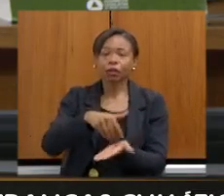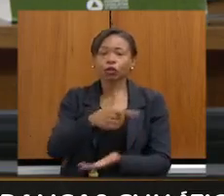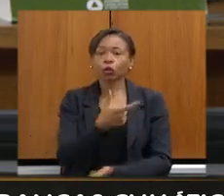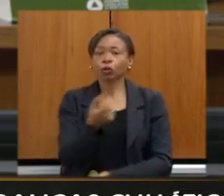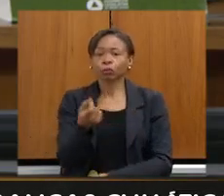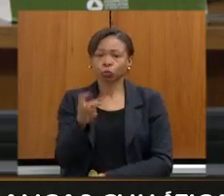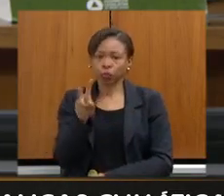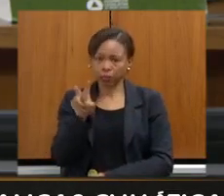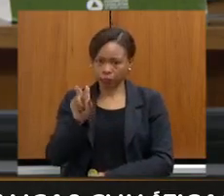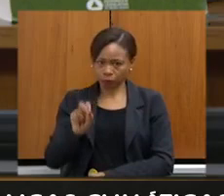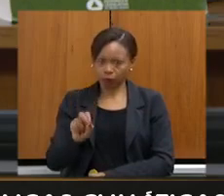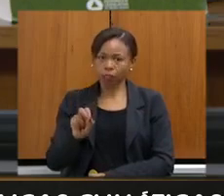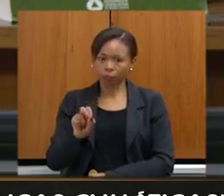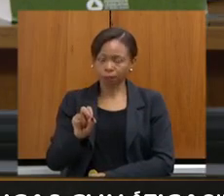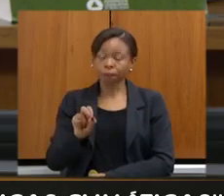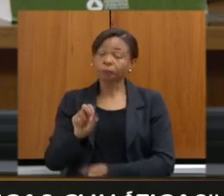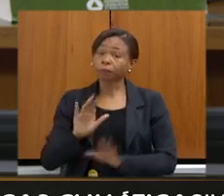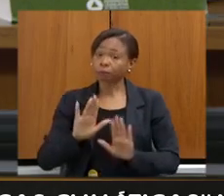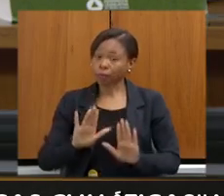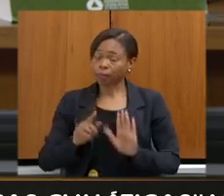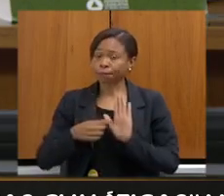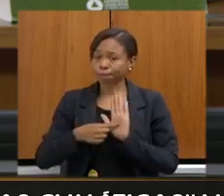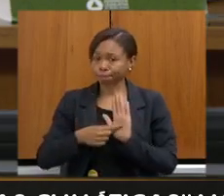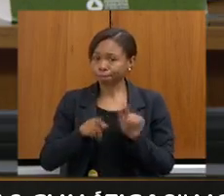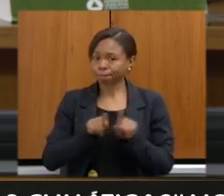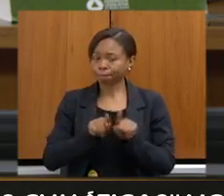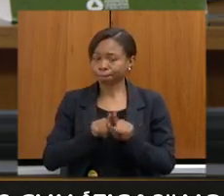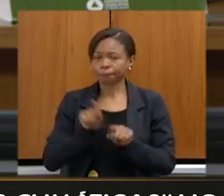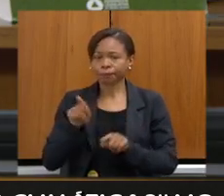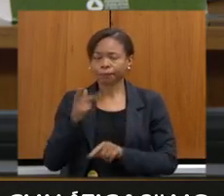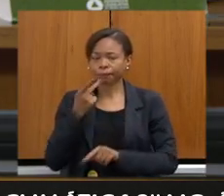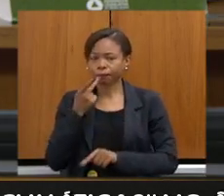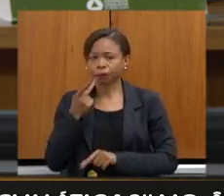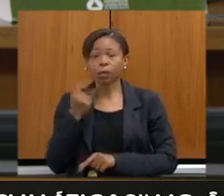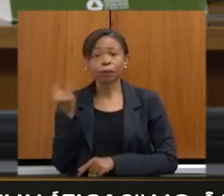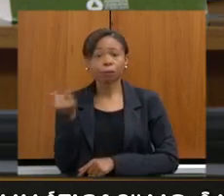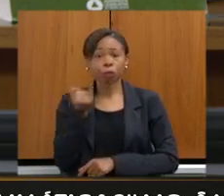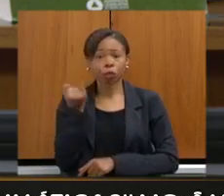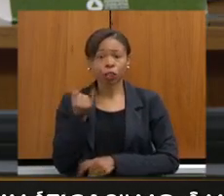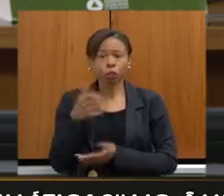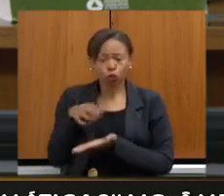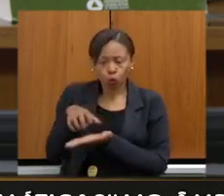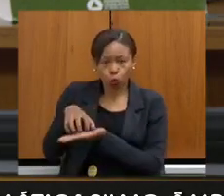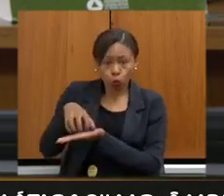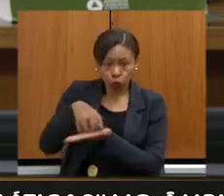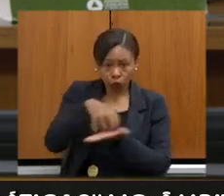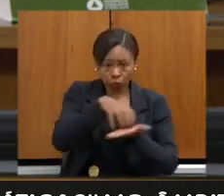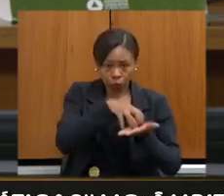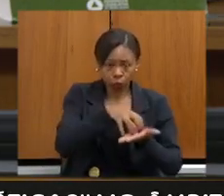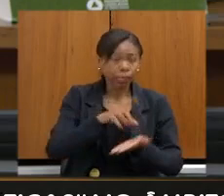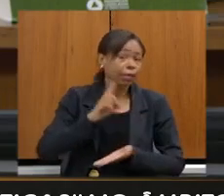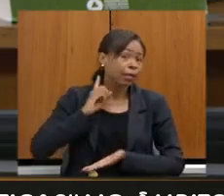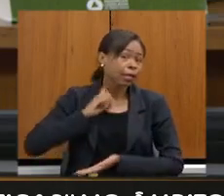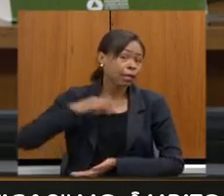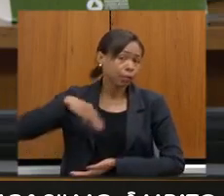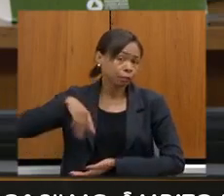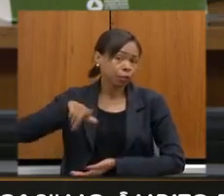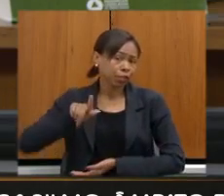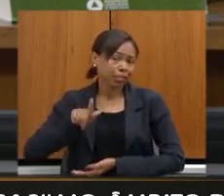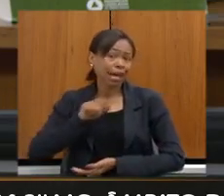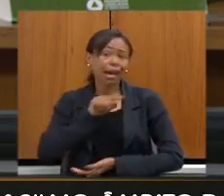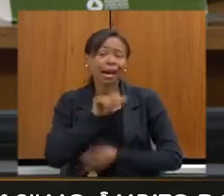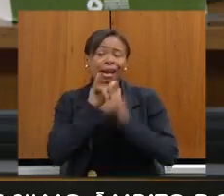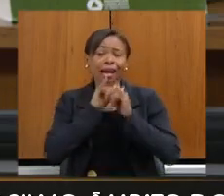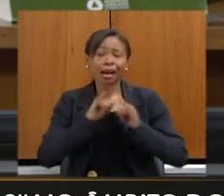Race to Zero. E só destacar, deputado, você mencionava sobre a importância dos setores. Em Minas Gerais, a campanha Race to Zero não foi